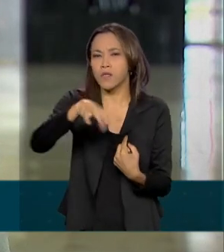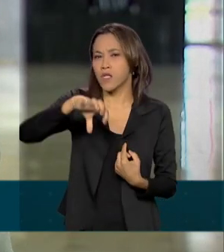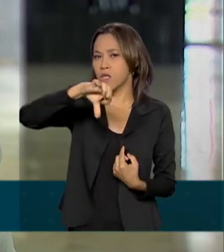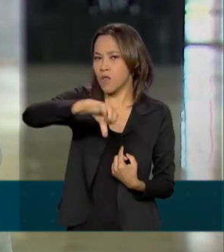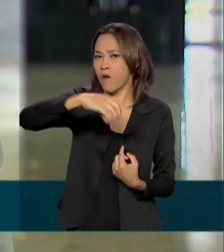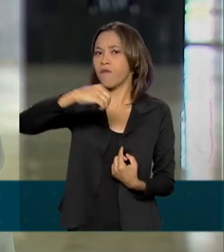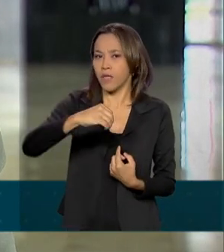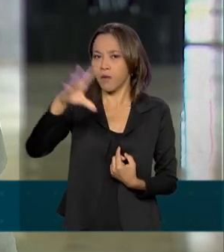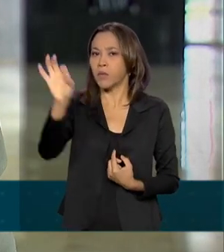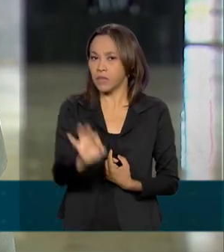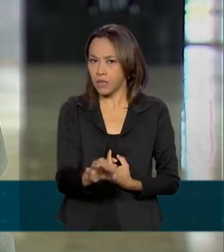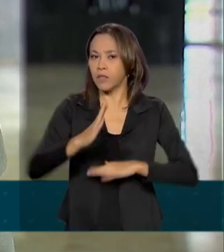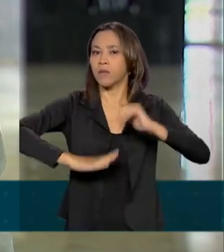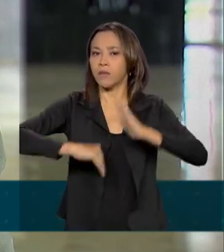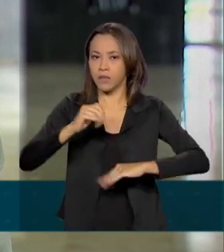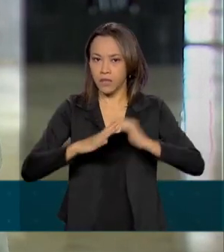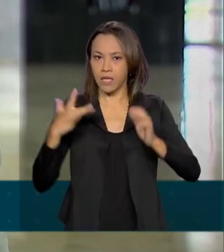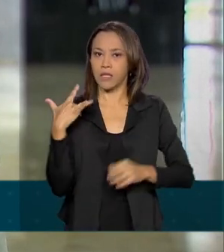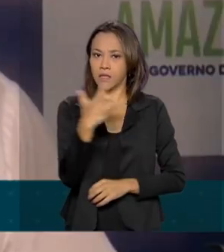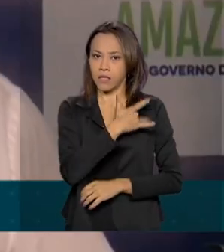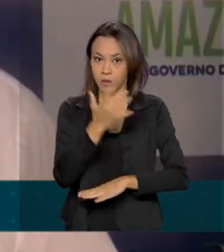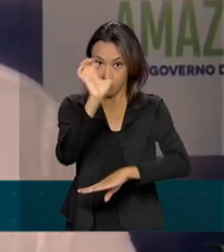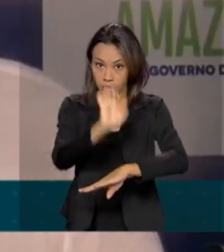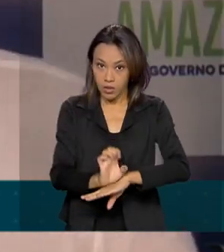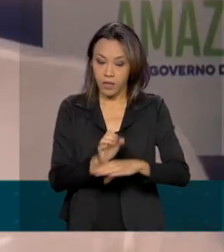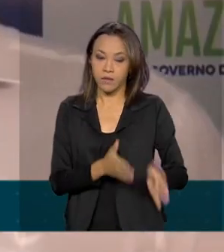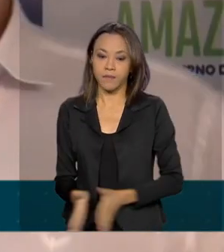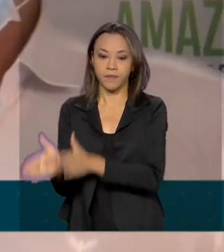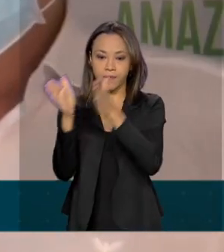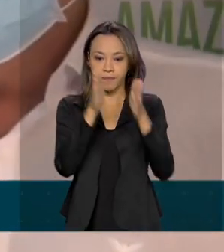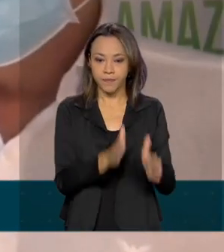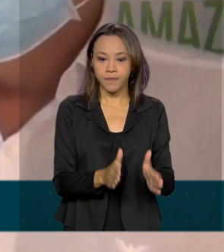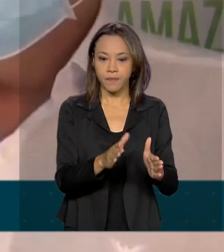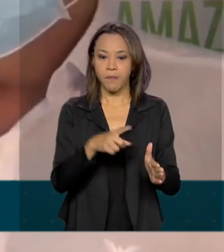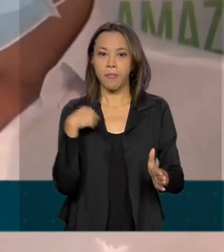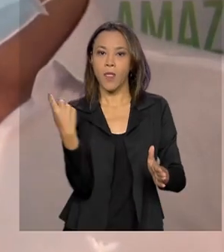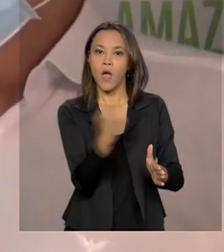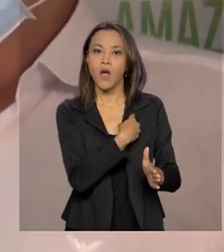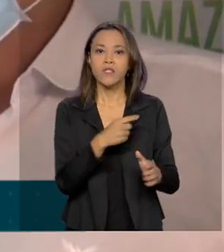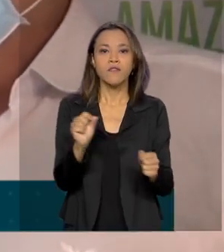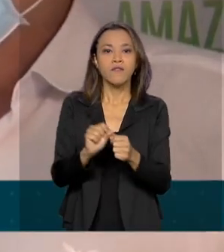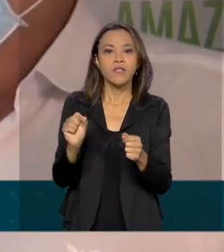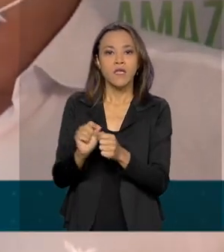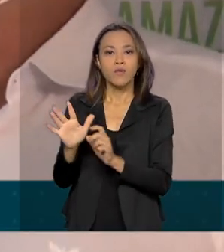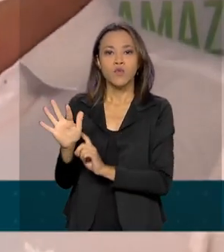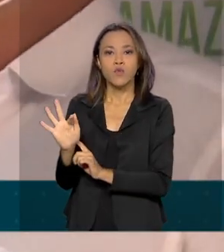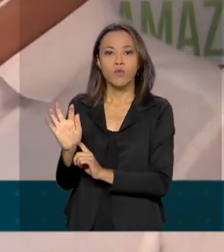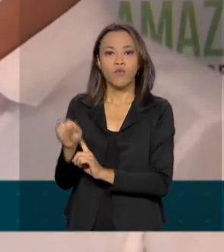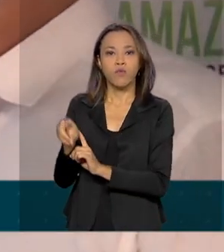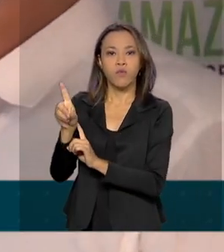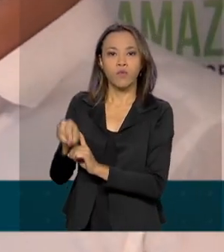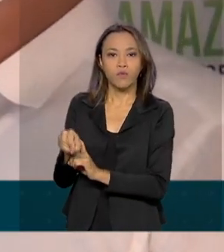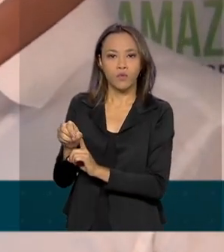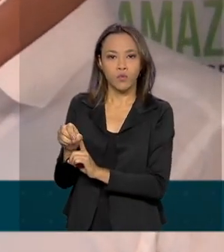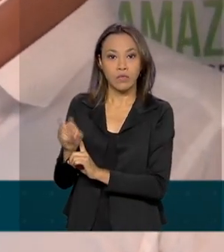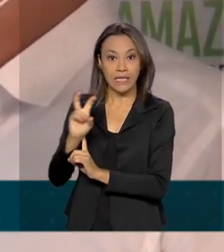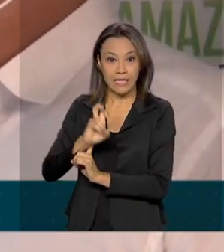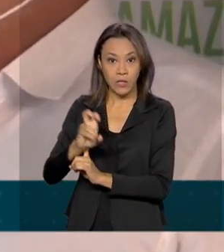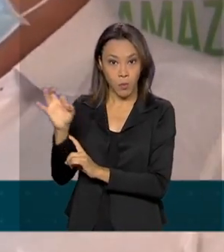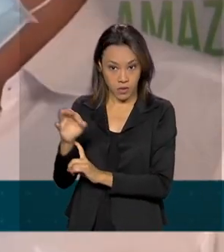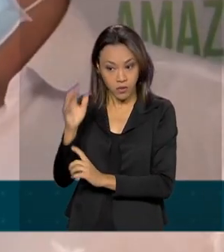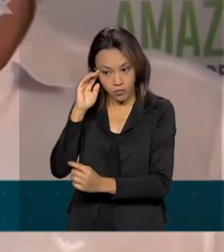% dos profissionais de saúde do estado. Nós fizemos um fundo de 5% em comum acordo com os